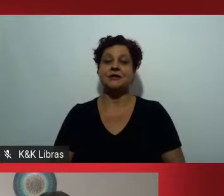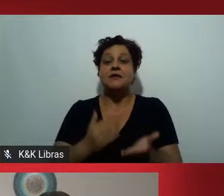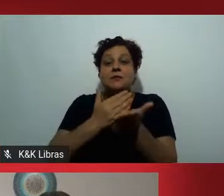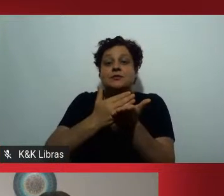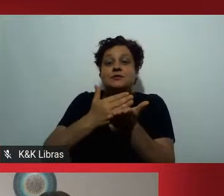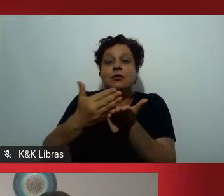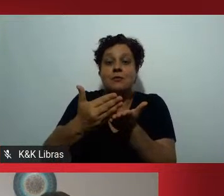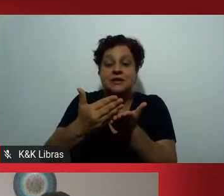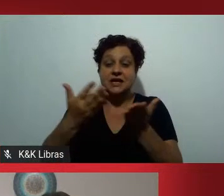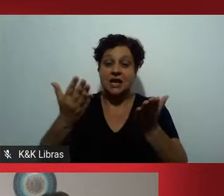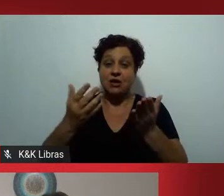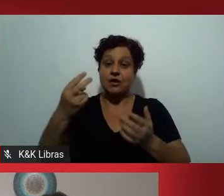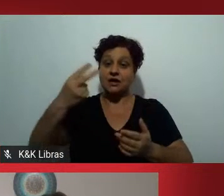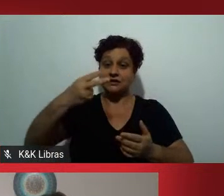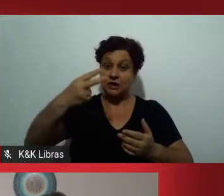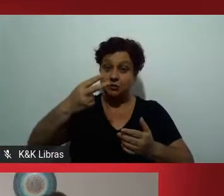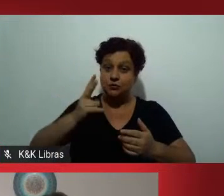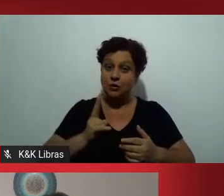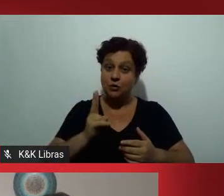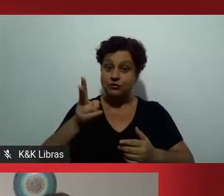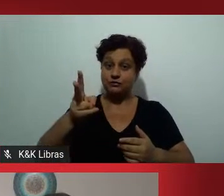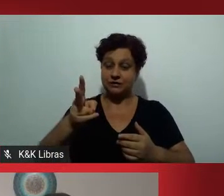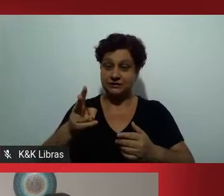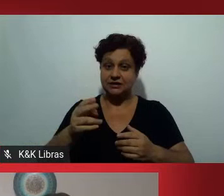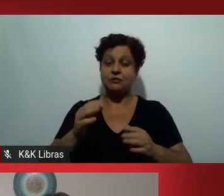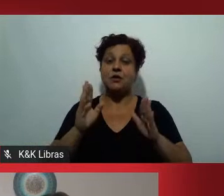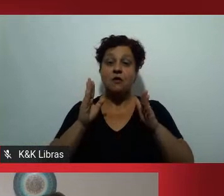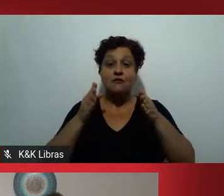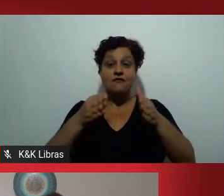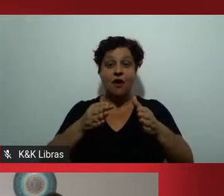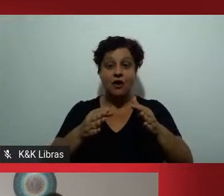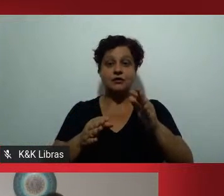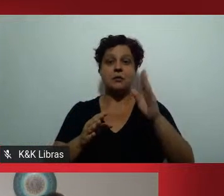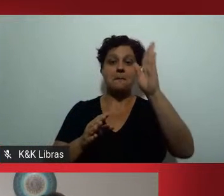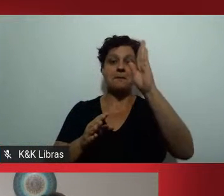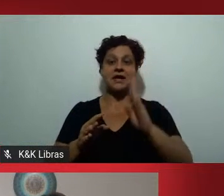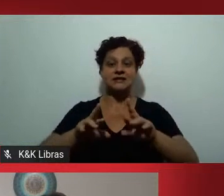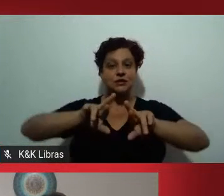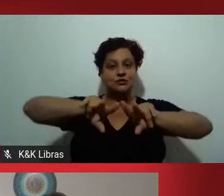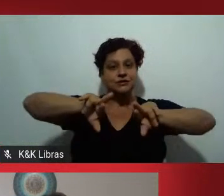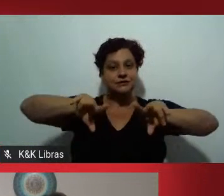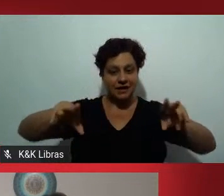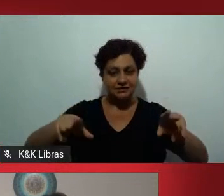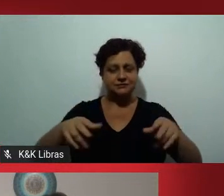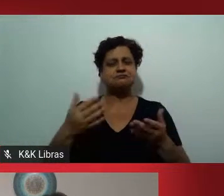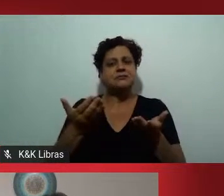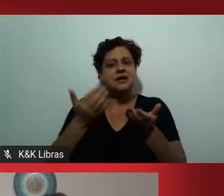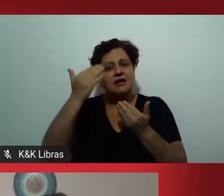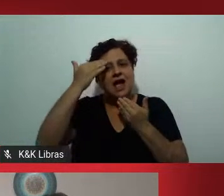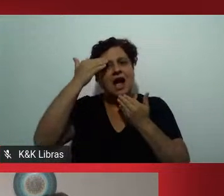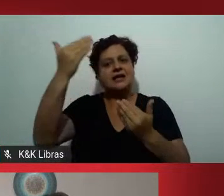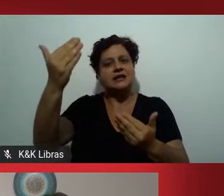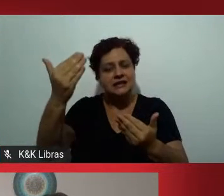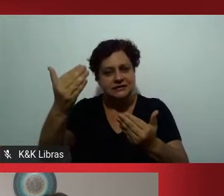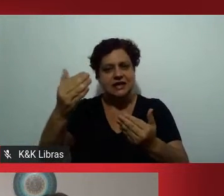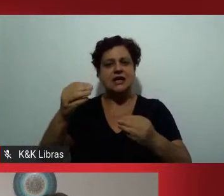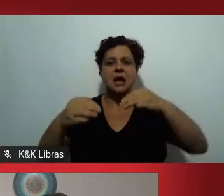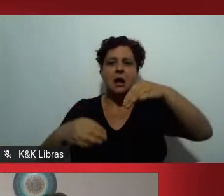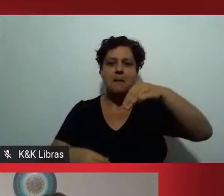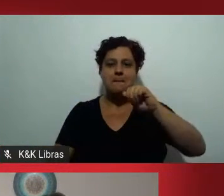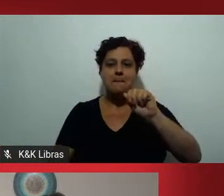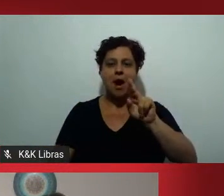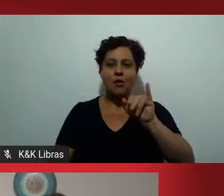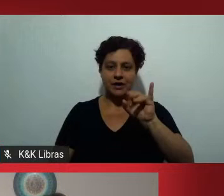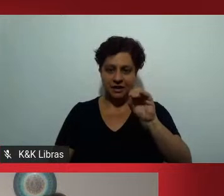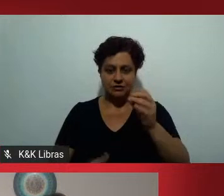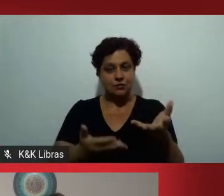dar início ao segundo painel do Fórum Brasil Diverso eu gostaria de agradecer imensamente ao Maurício pelo convite